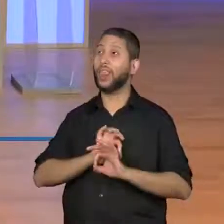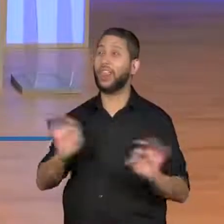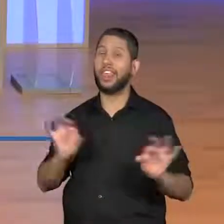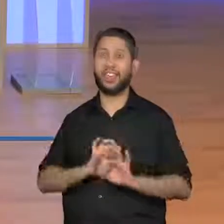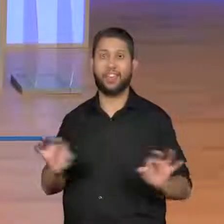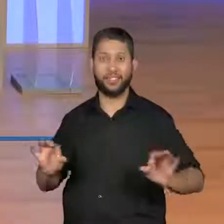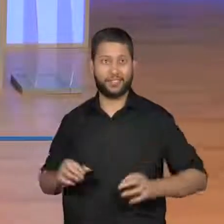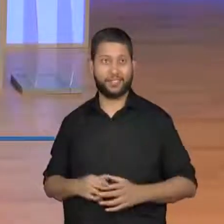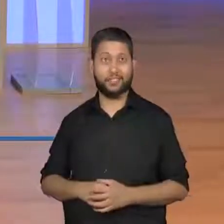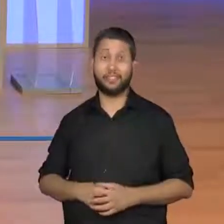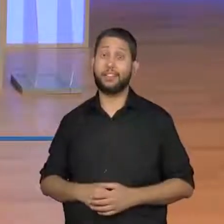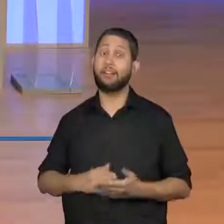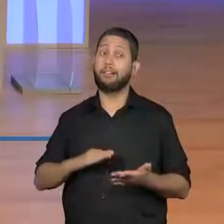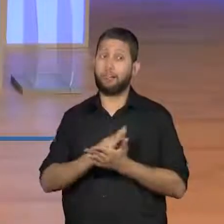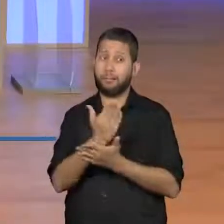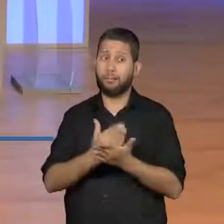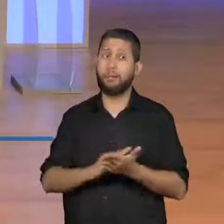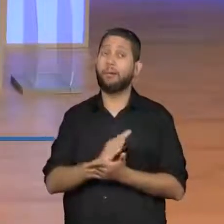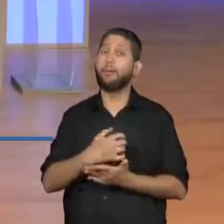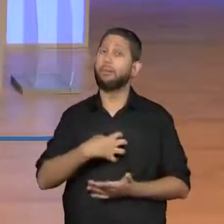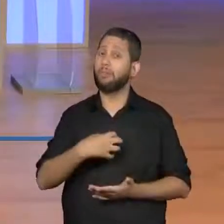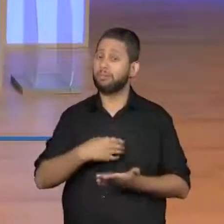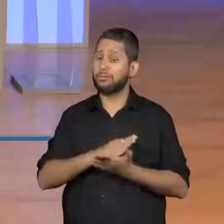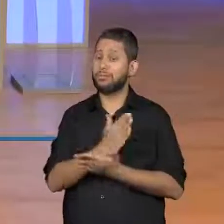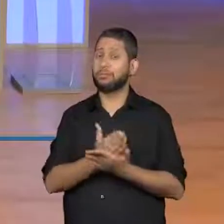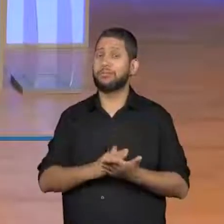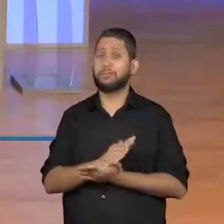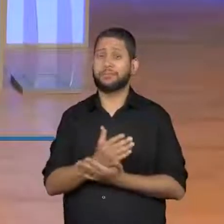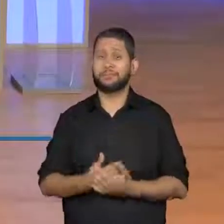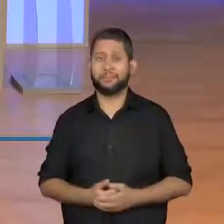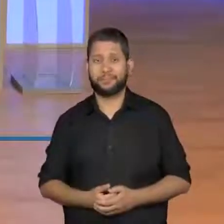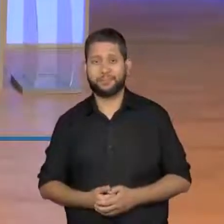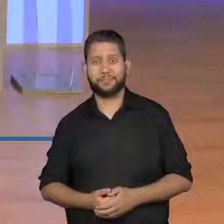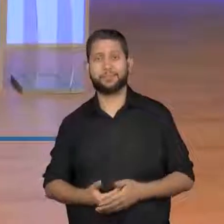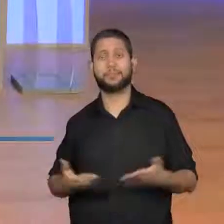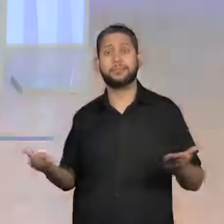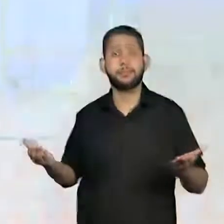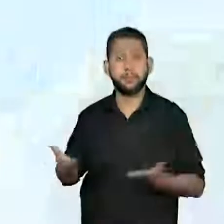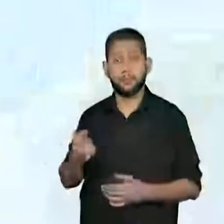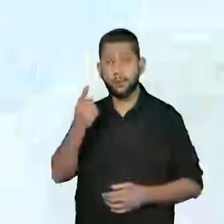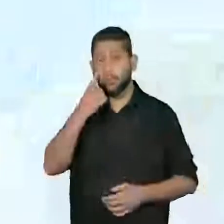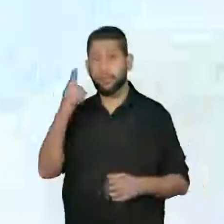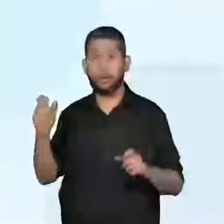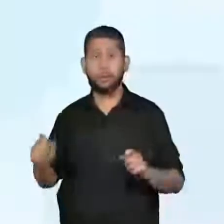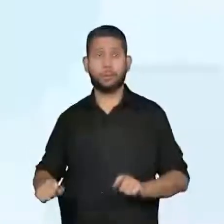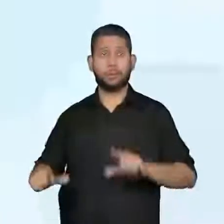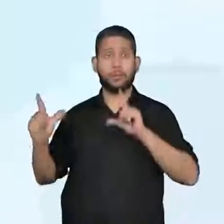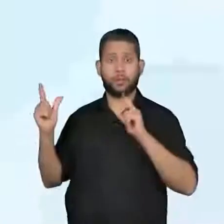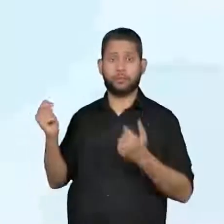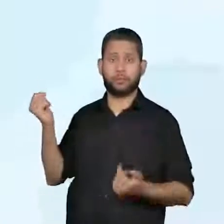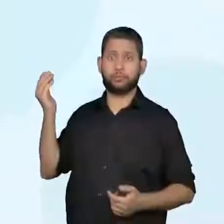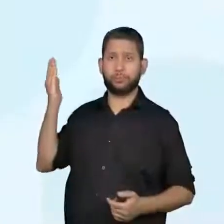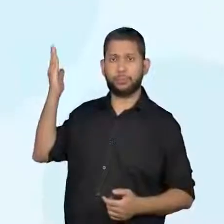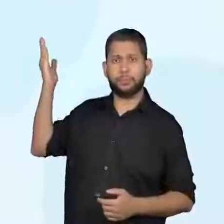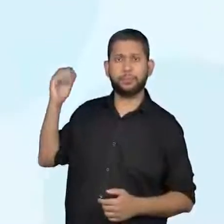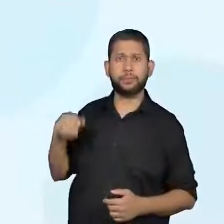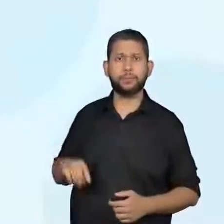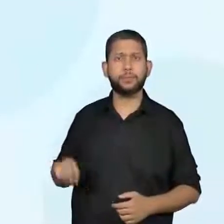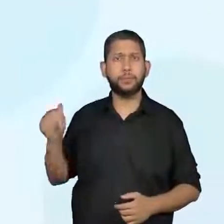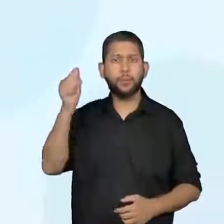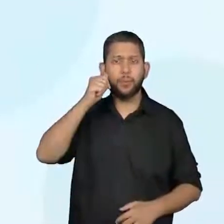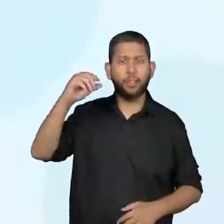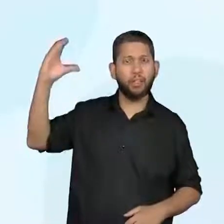Já começa a incomodar, não é verdade? Mas olha só, vamos observar essa imagem que aparece aqui na tela. Aquele